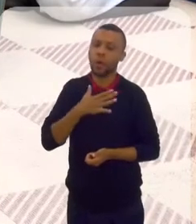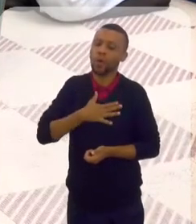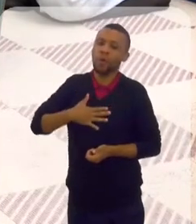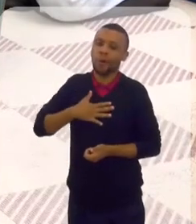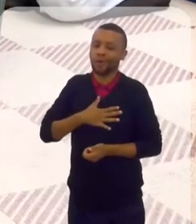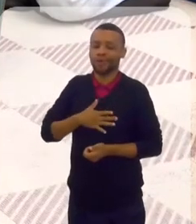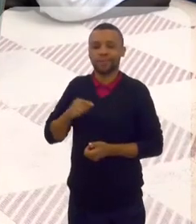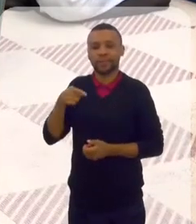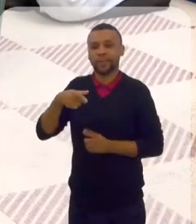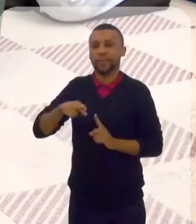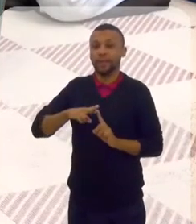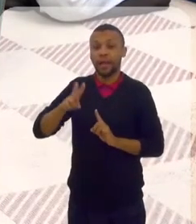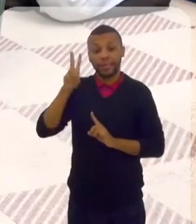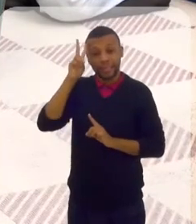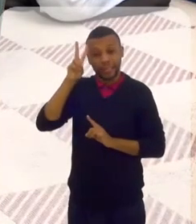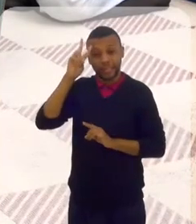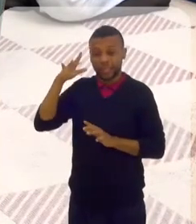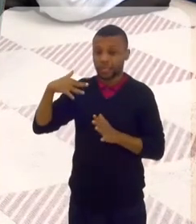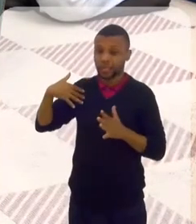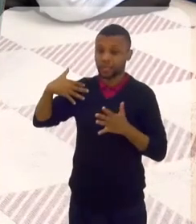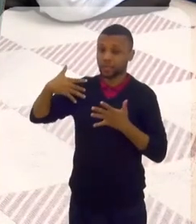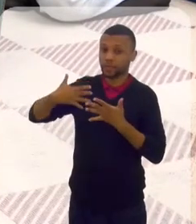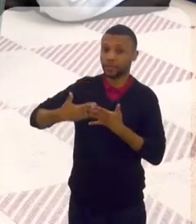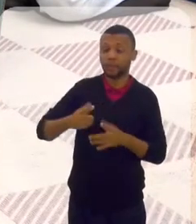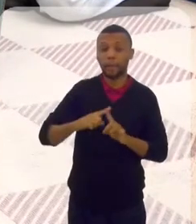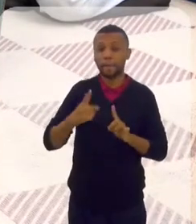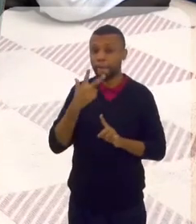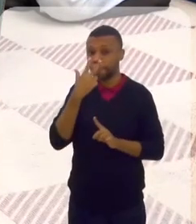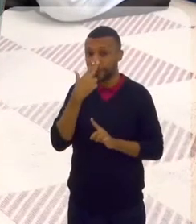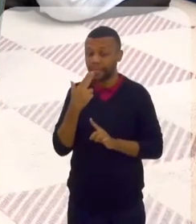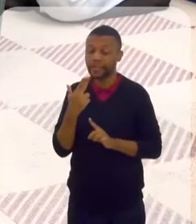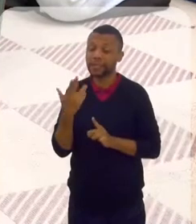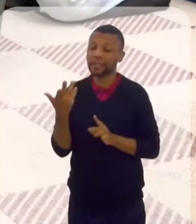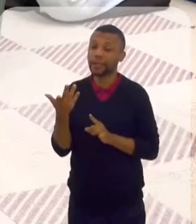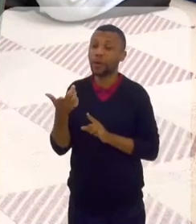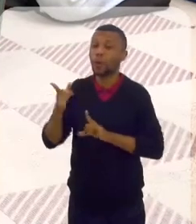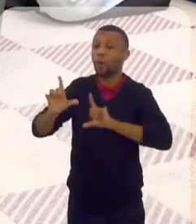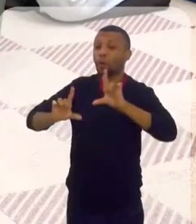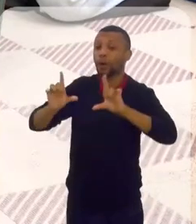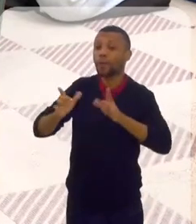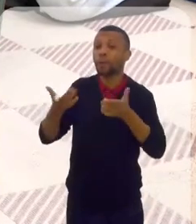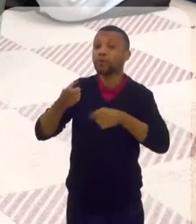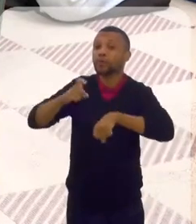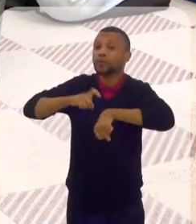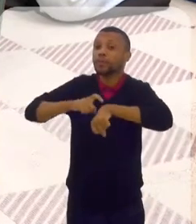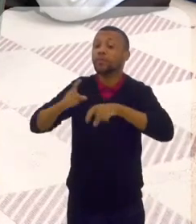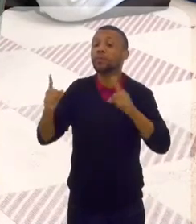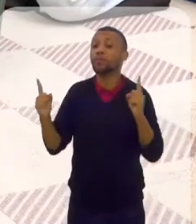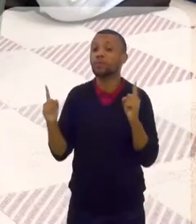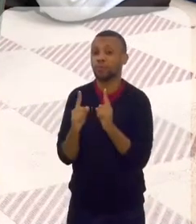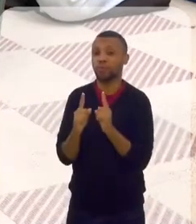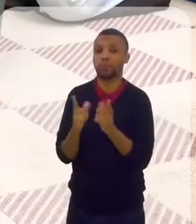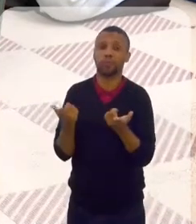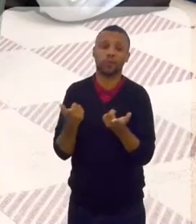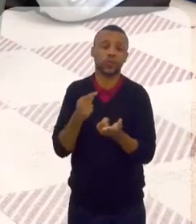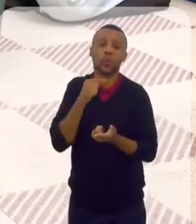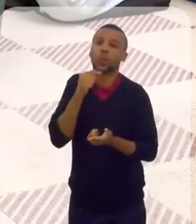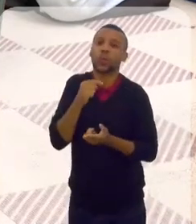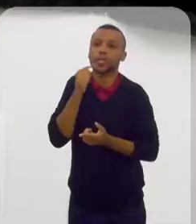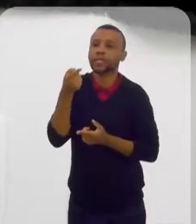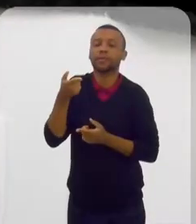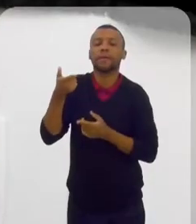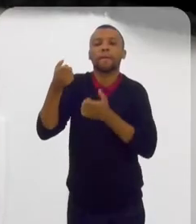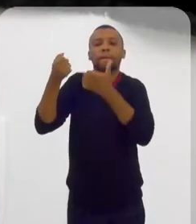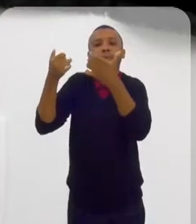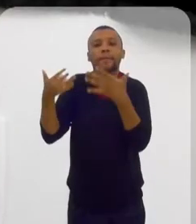dessa religião, da história, mas eu estou com a impressão que hoje encurtaram o programa. Porque a gente não conseguiu